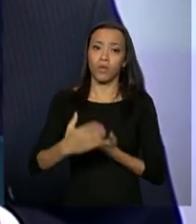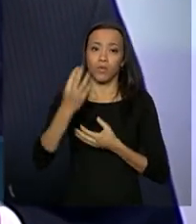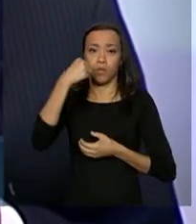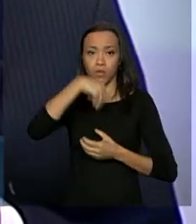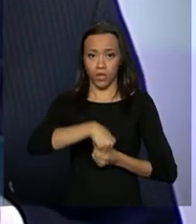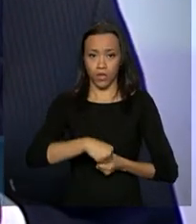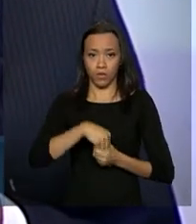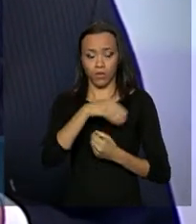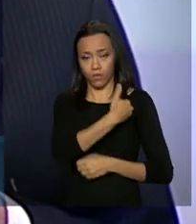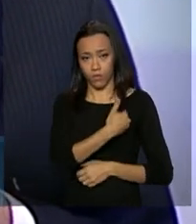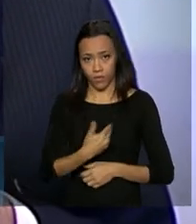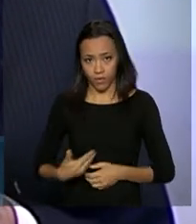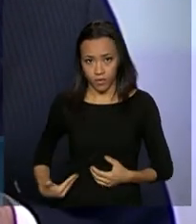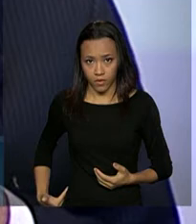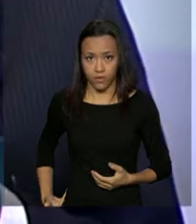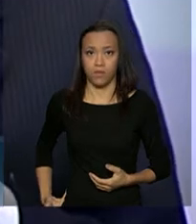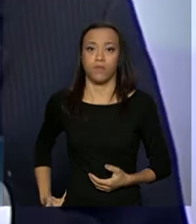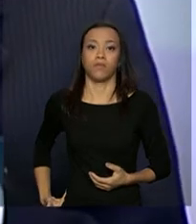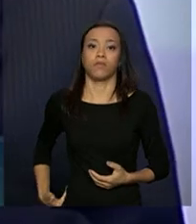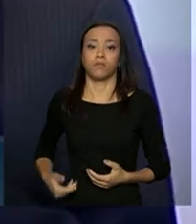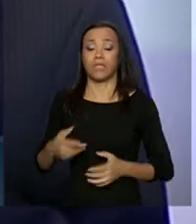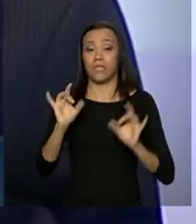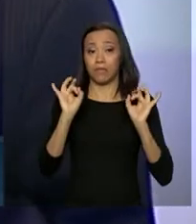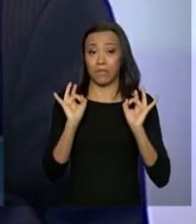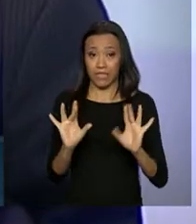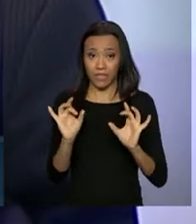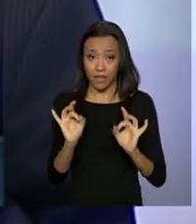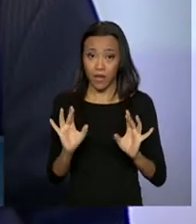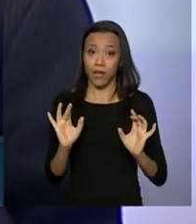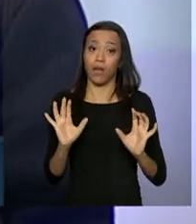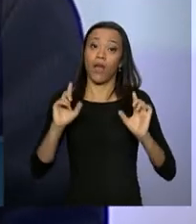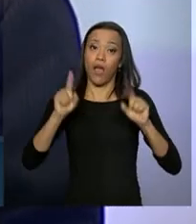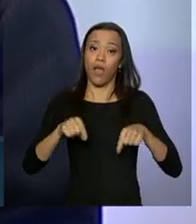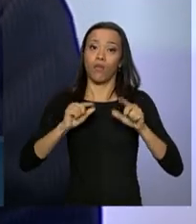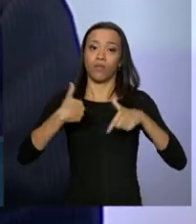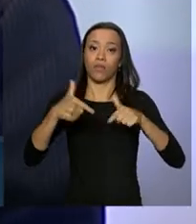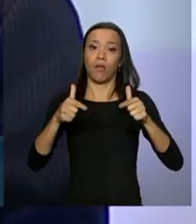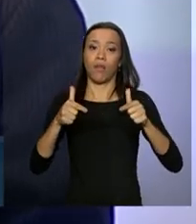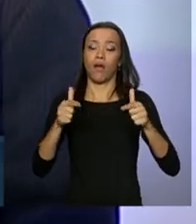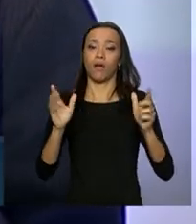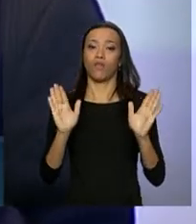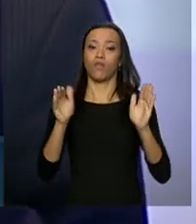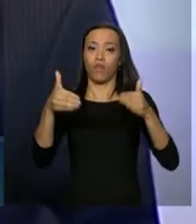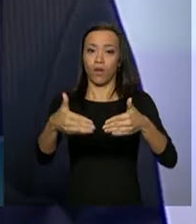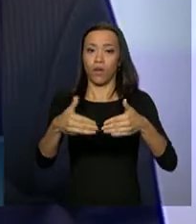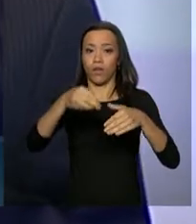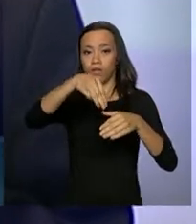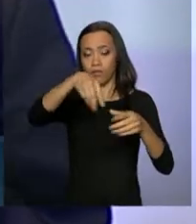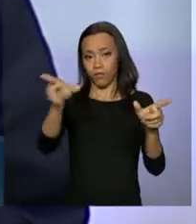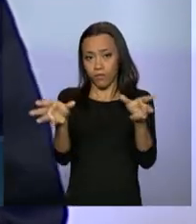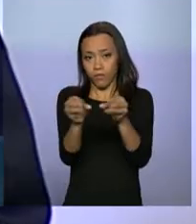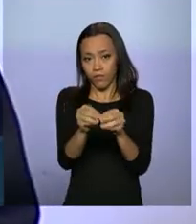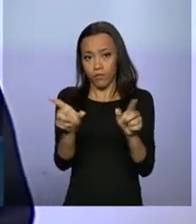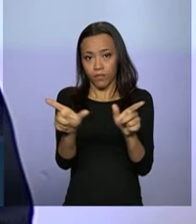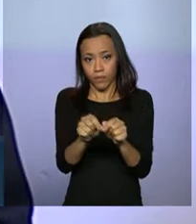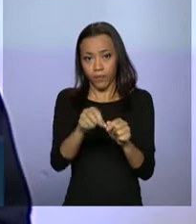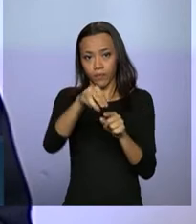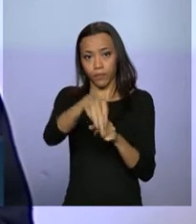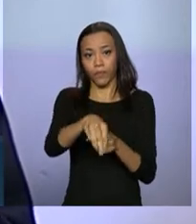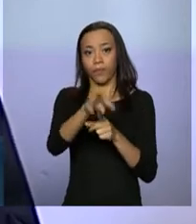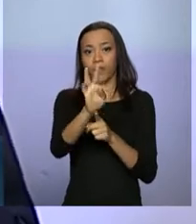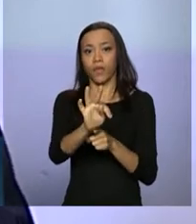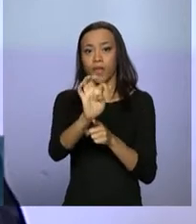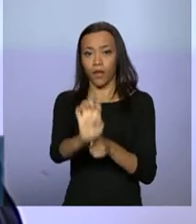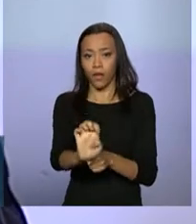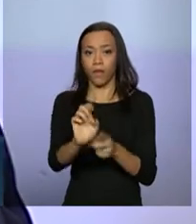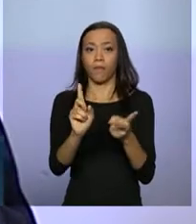em especial pelo Ministério Ministério do Trabalho, pelo Ministério Público do Trabalho, pela